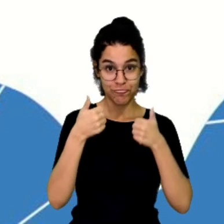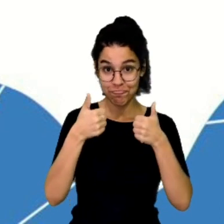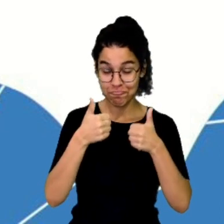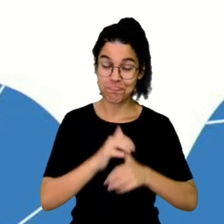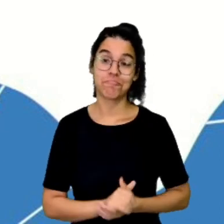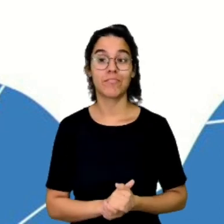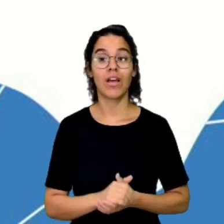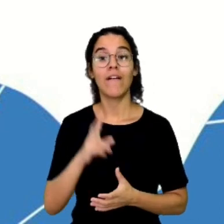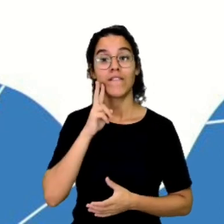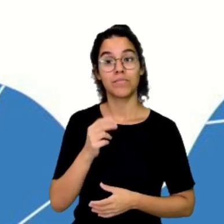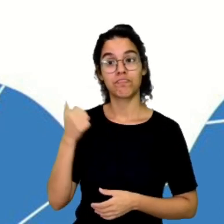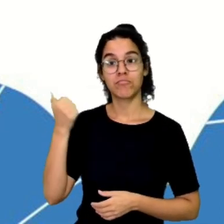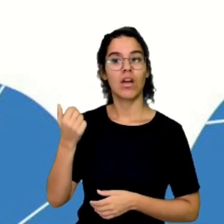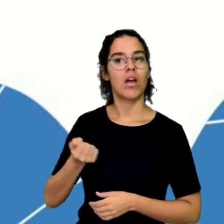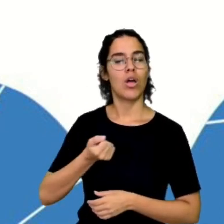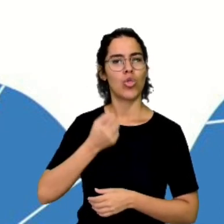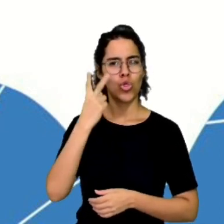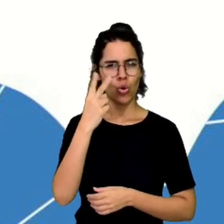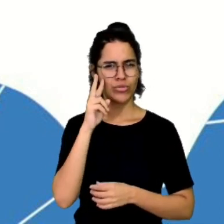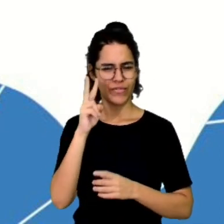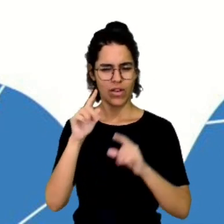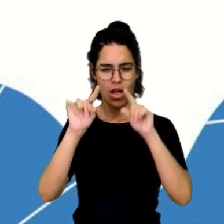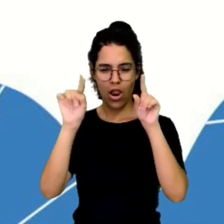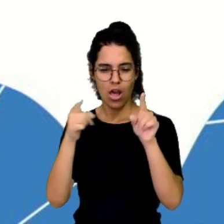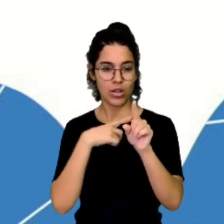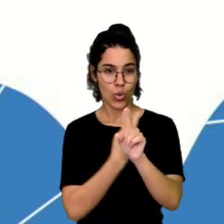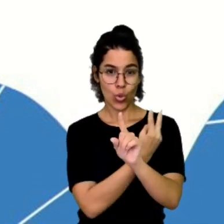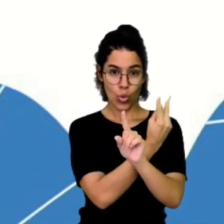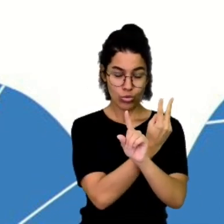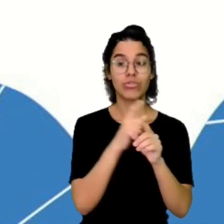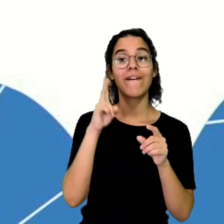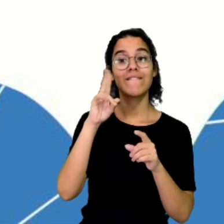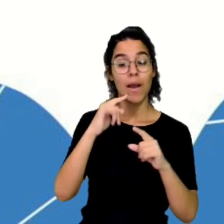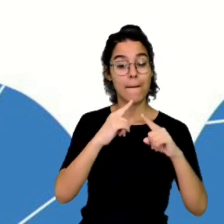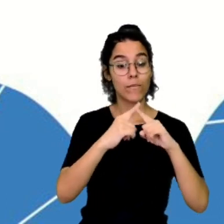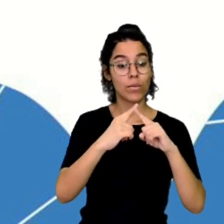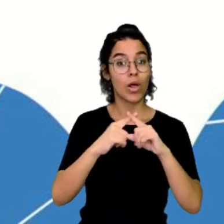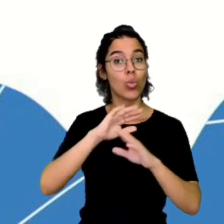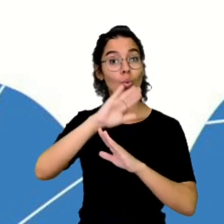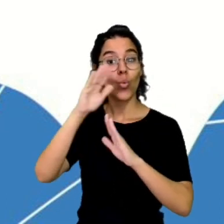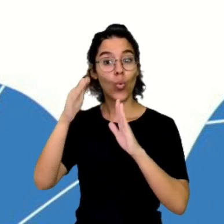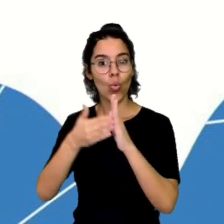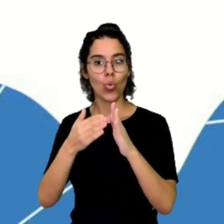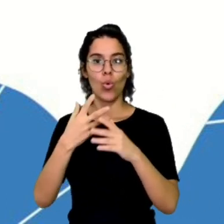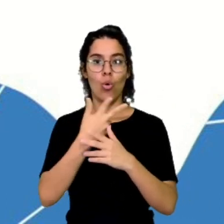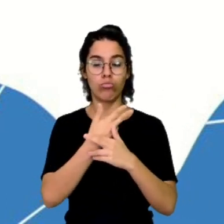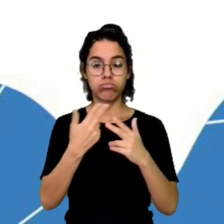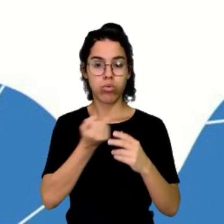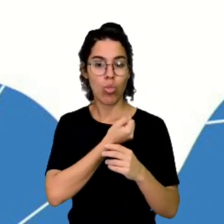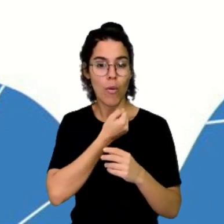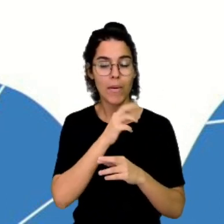que está aí na frente do parênteses, ele vai multiplicar todos os termos que eu tenho dentro do parênteses. Ou seja, ele vai